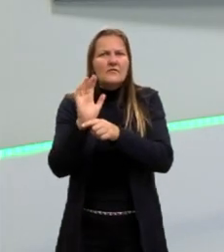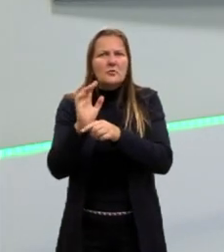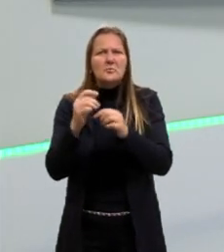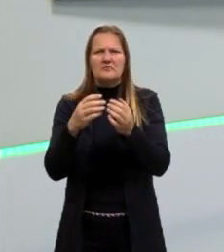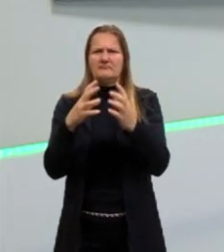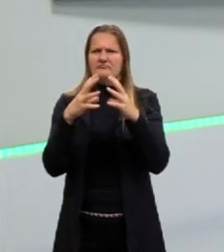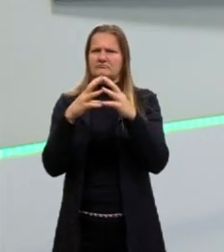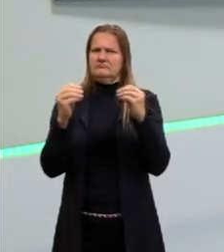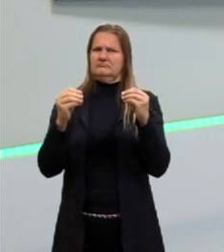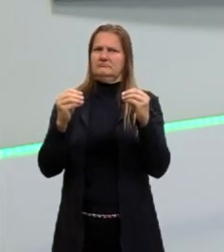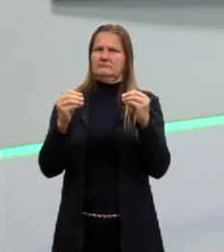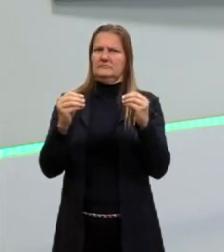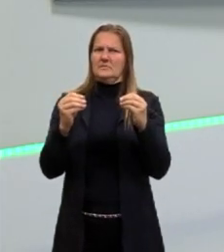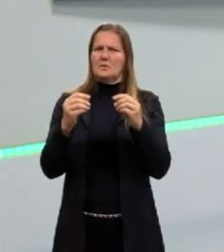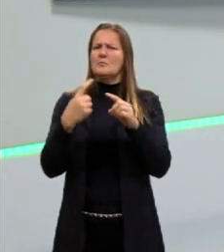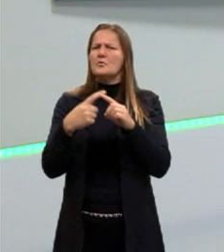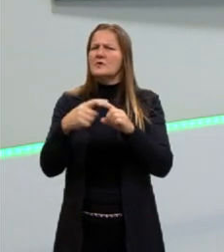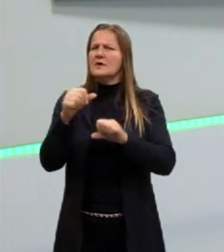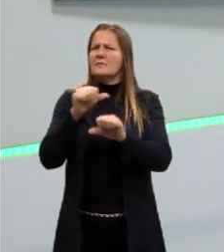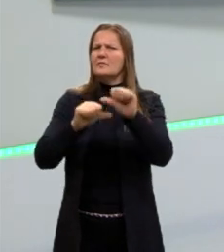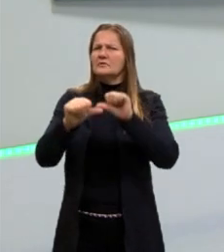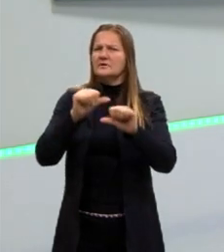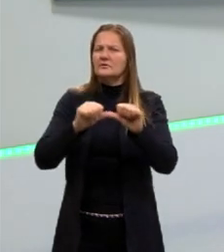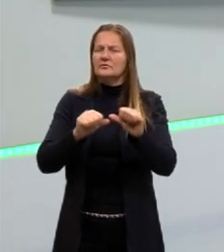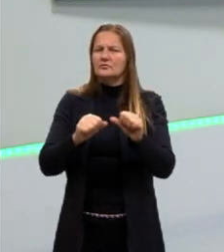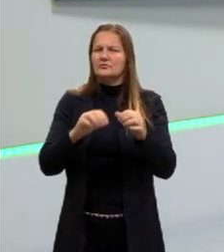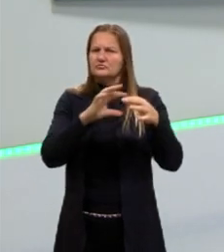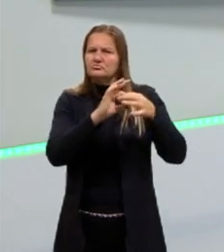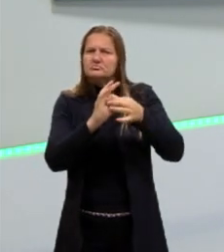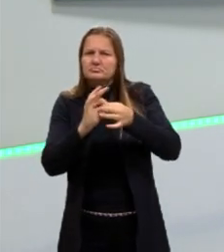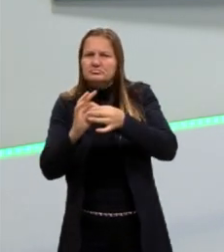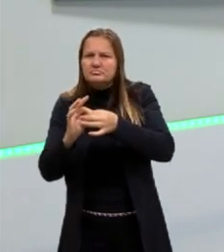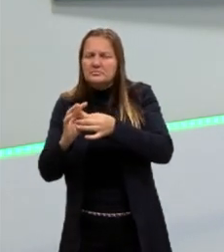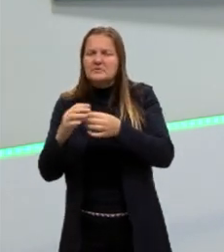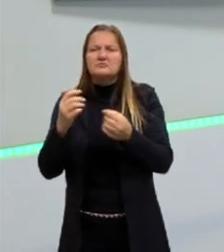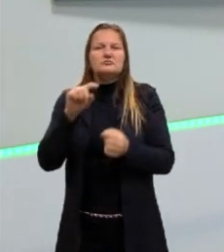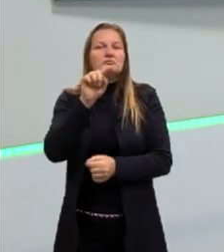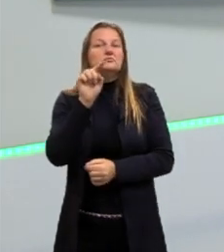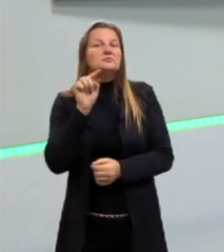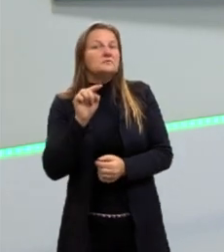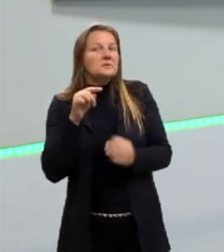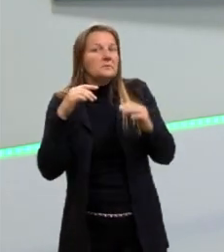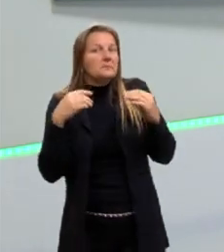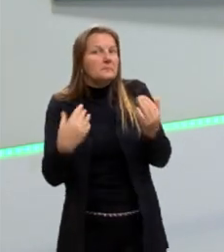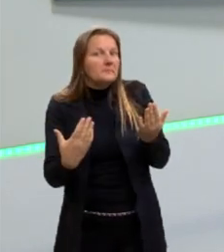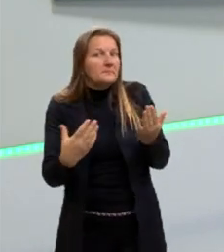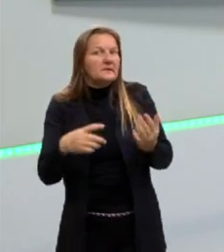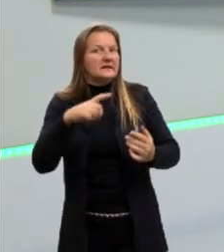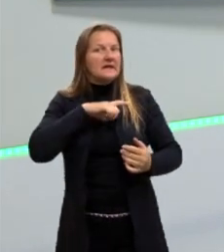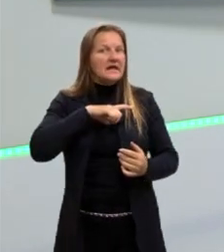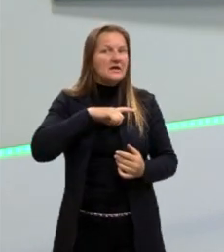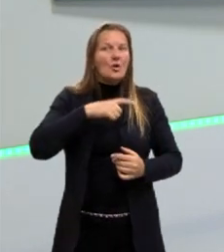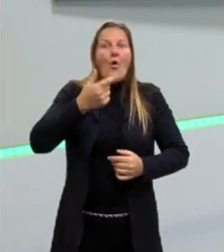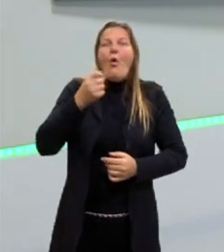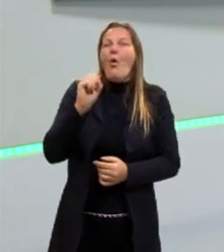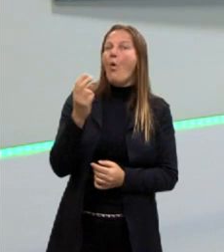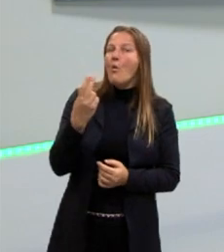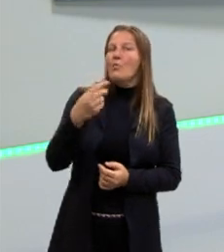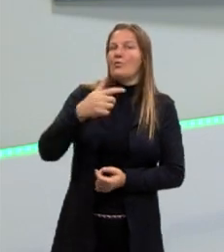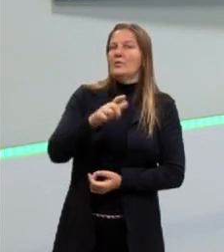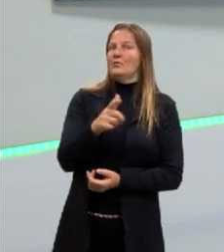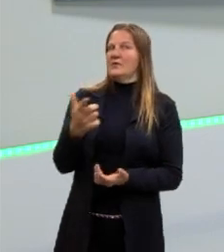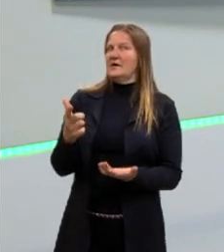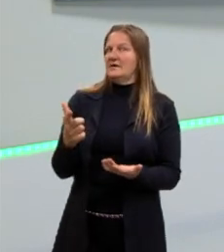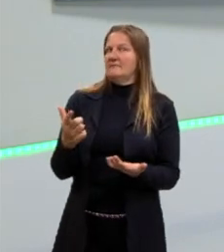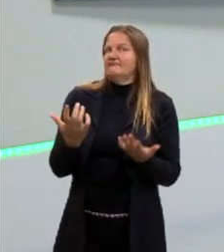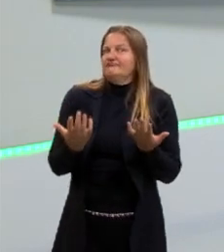começando a mudar. Será que isso está sendo coerente, se não é coerente, será que existe ou não existe som no espaço?